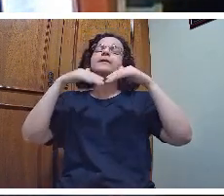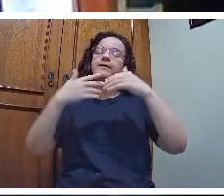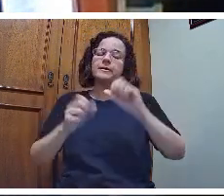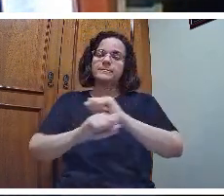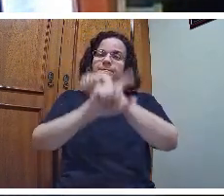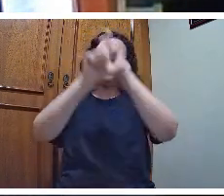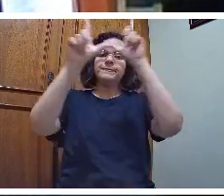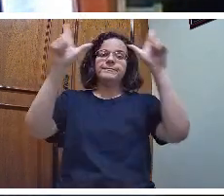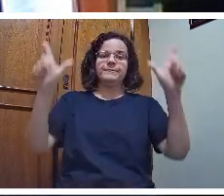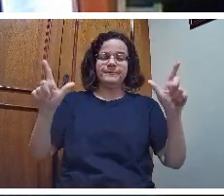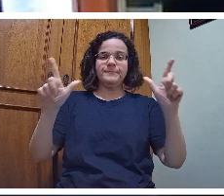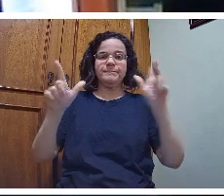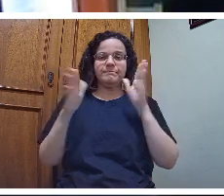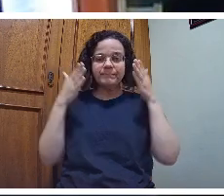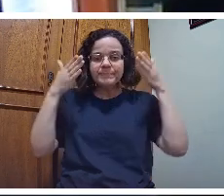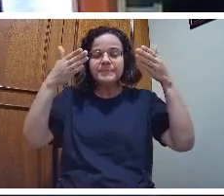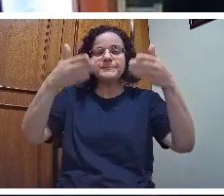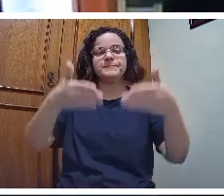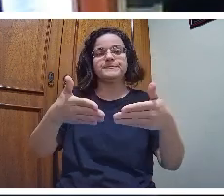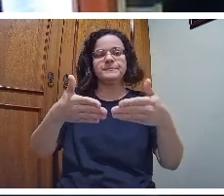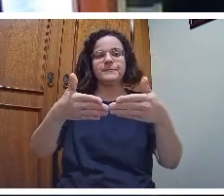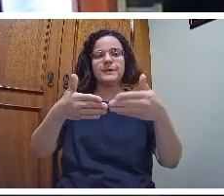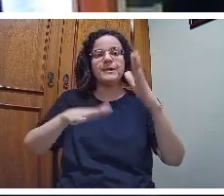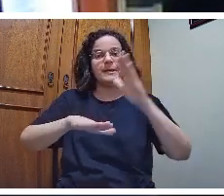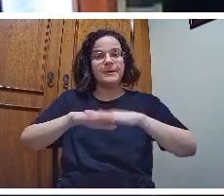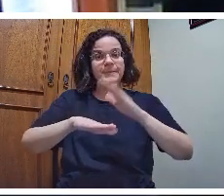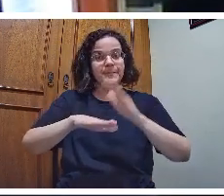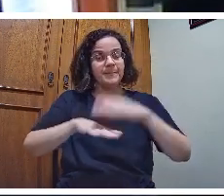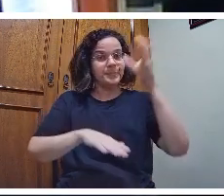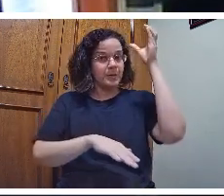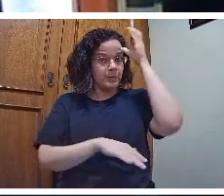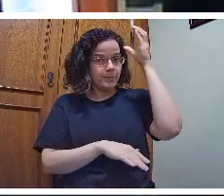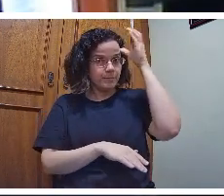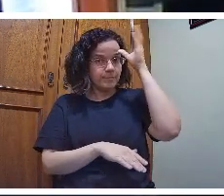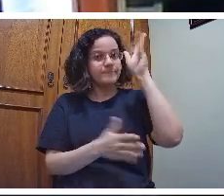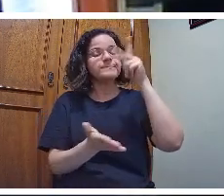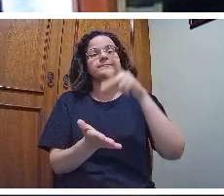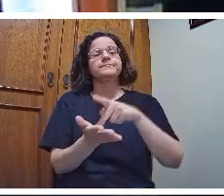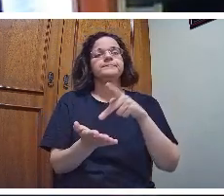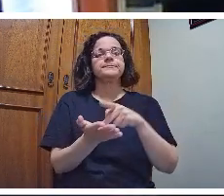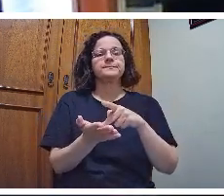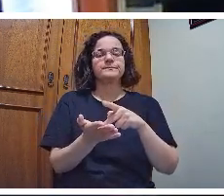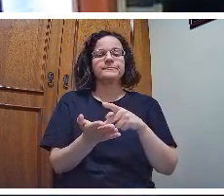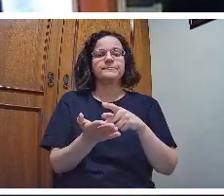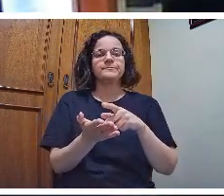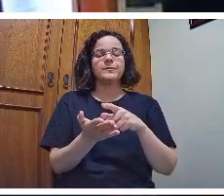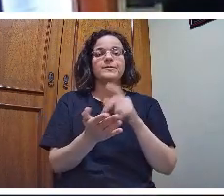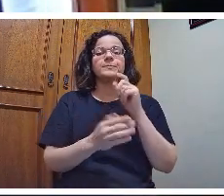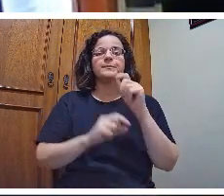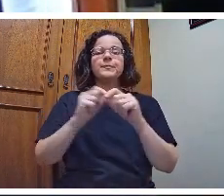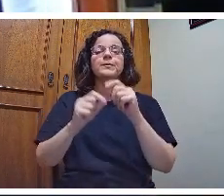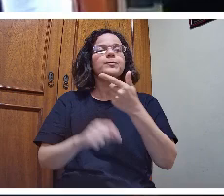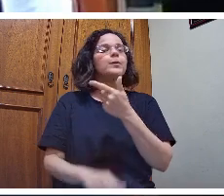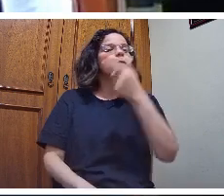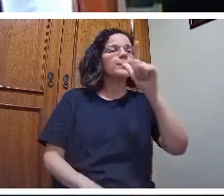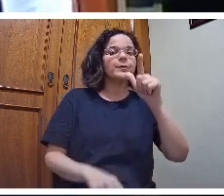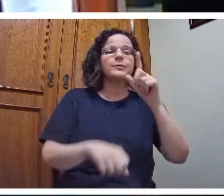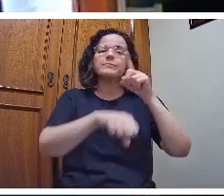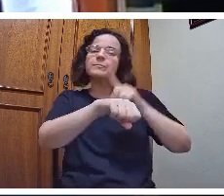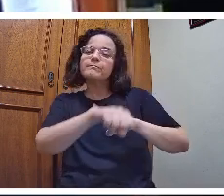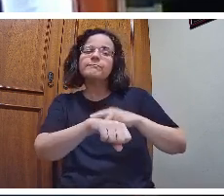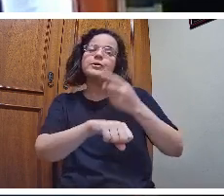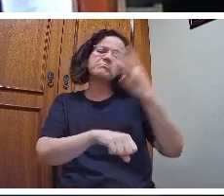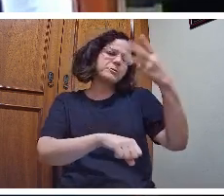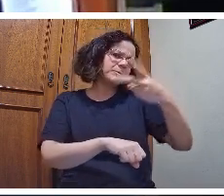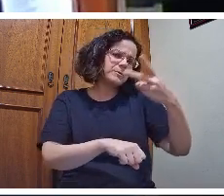se torne mais claro, mais específico, mais consciente, e mais consistente num segundo momento ou